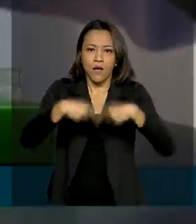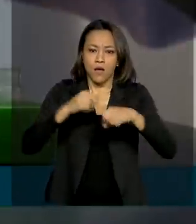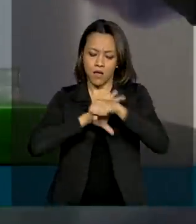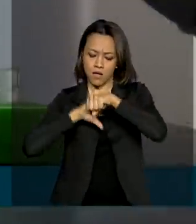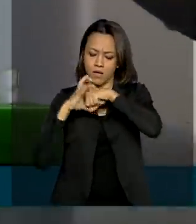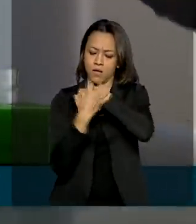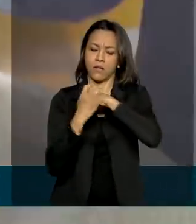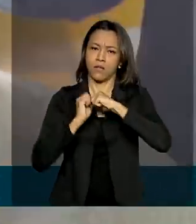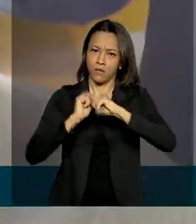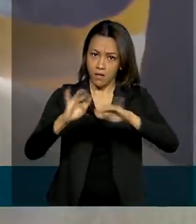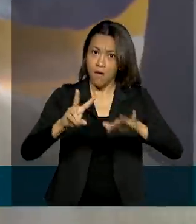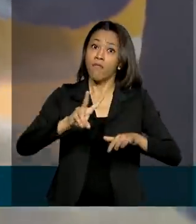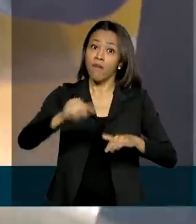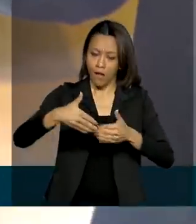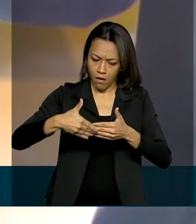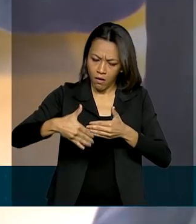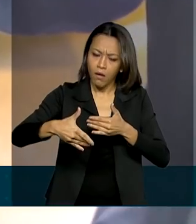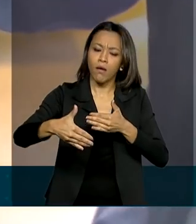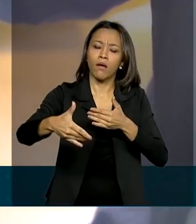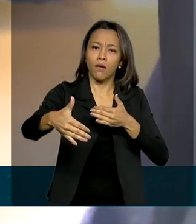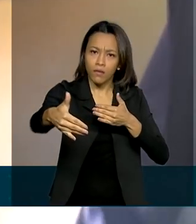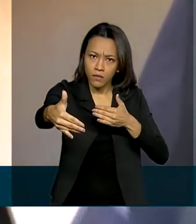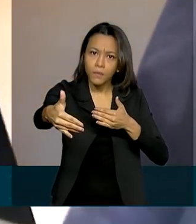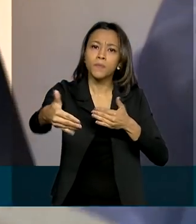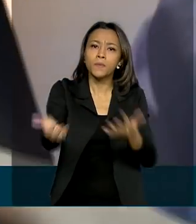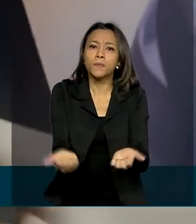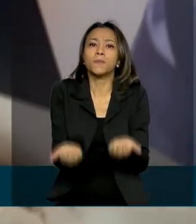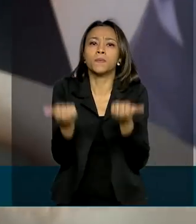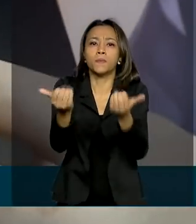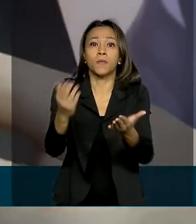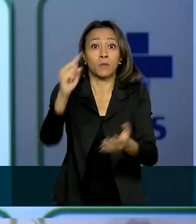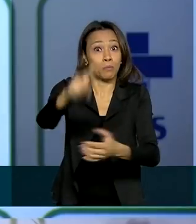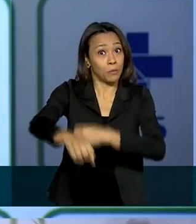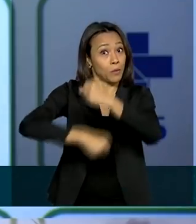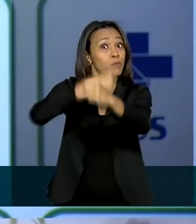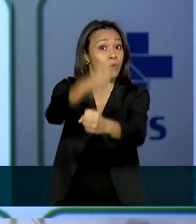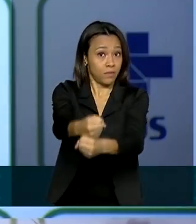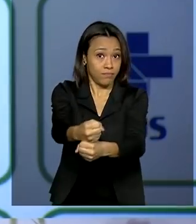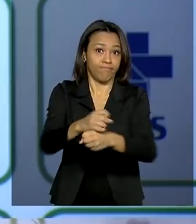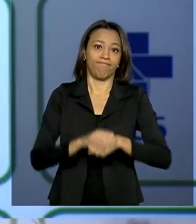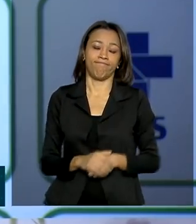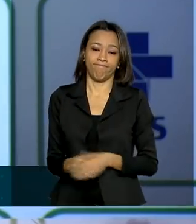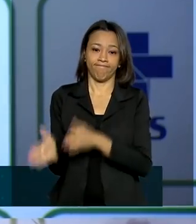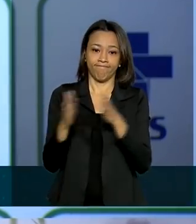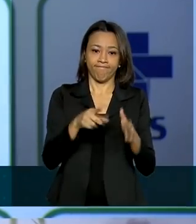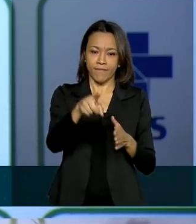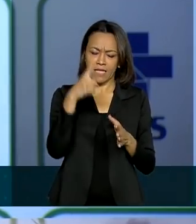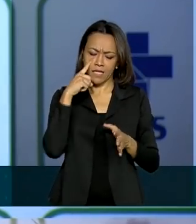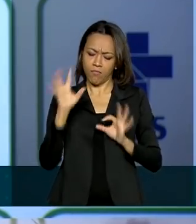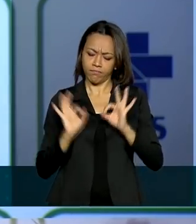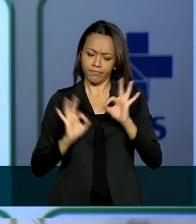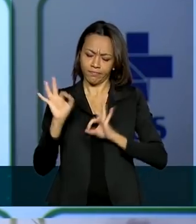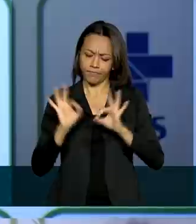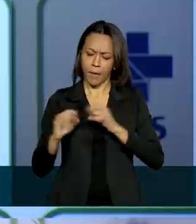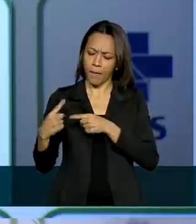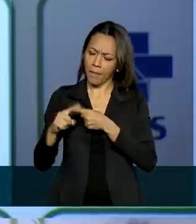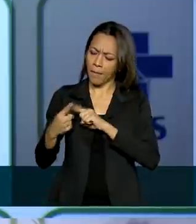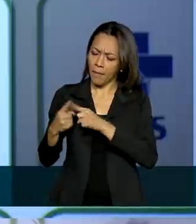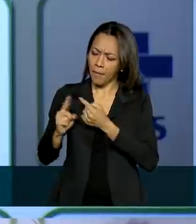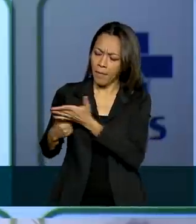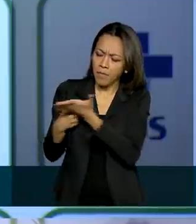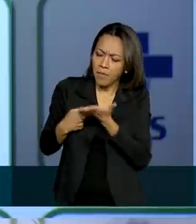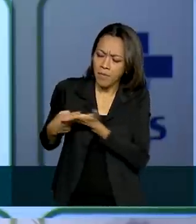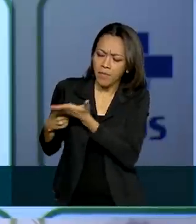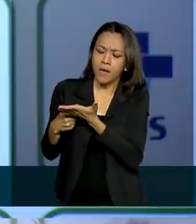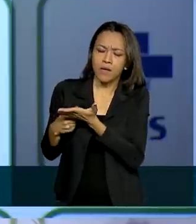coronavírus estará disponível para a população no início do ano que vem. A previsão, pelo que nós estamos discutindo e que